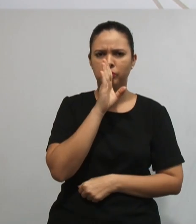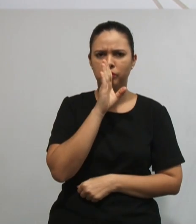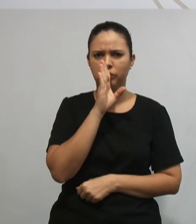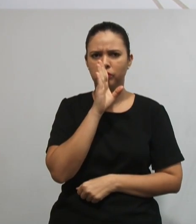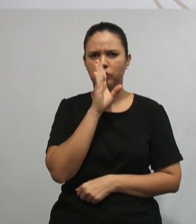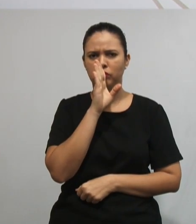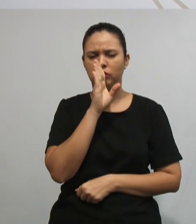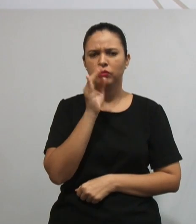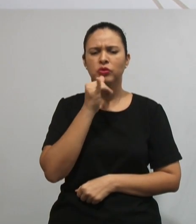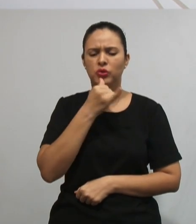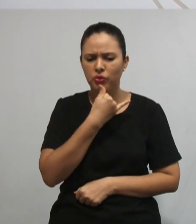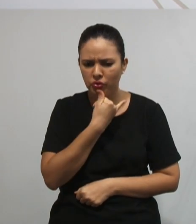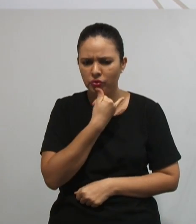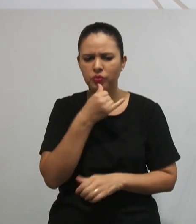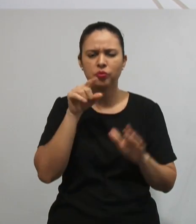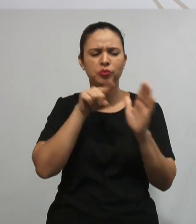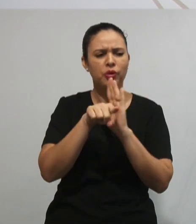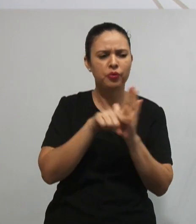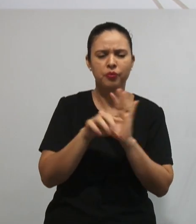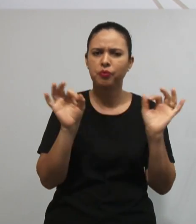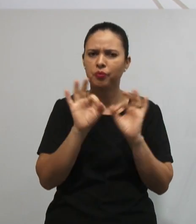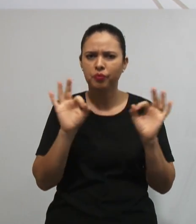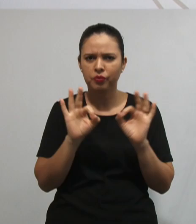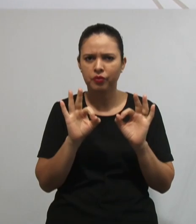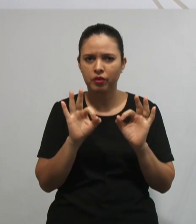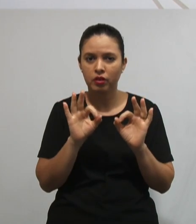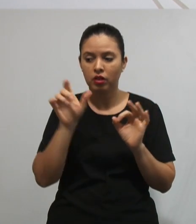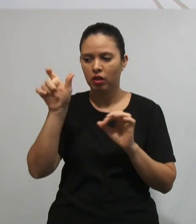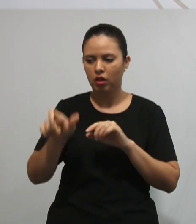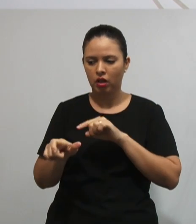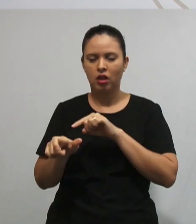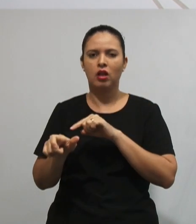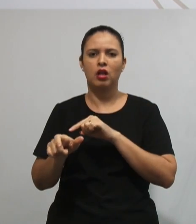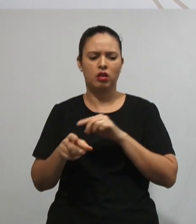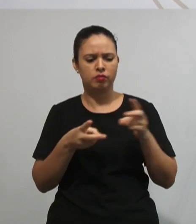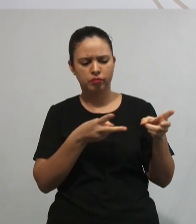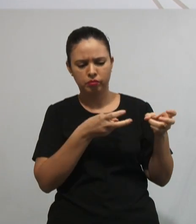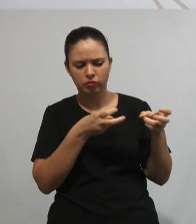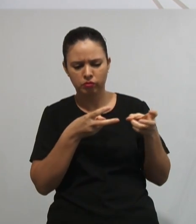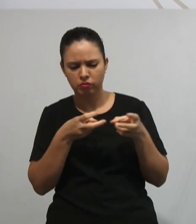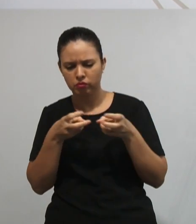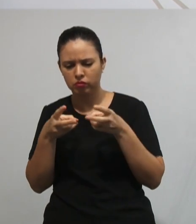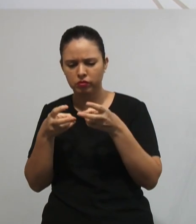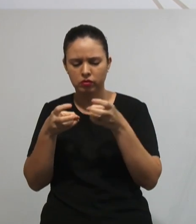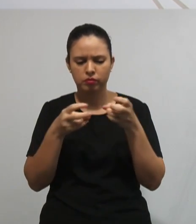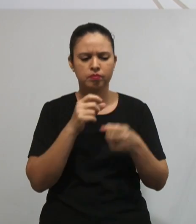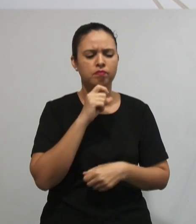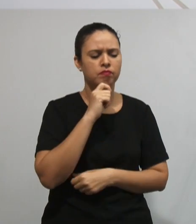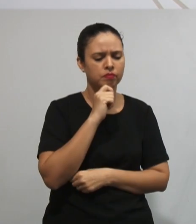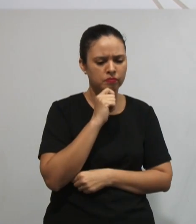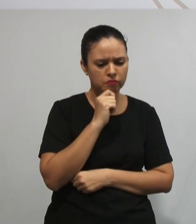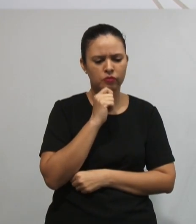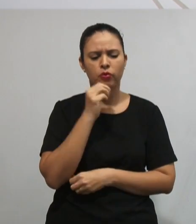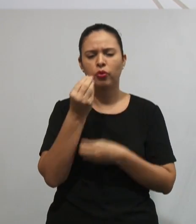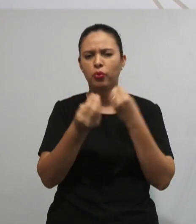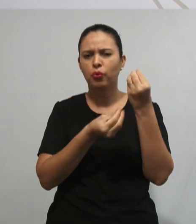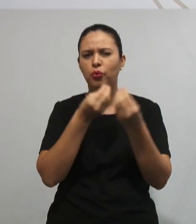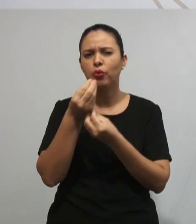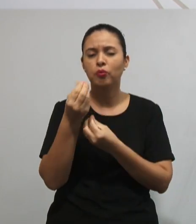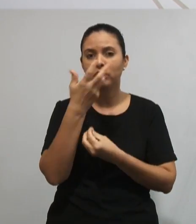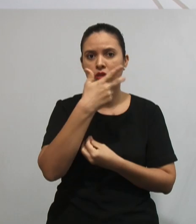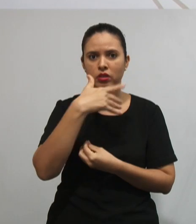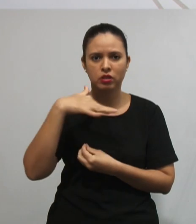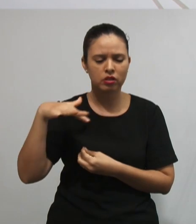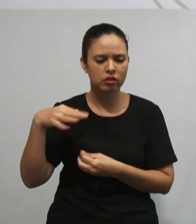tristes, são crianças que não interrogam. Então, aquilo começou, este processo de observar, Começou, né? A